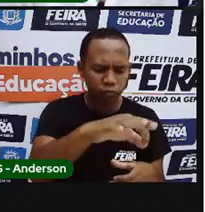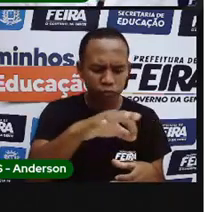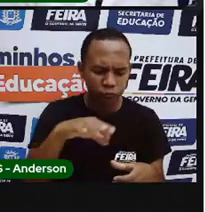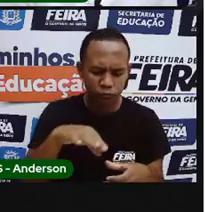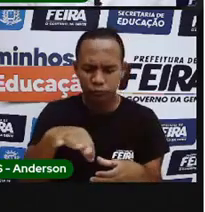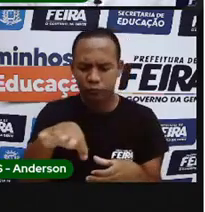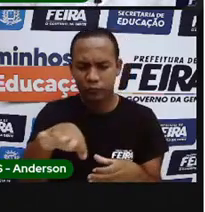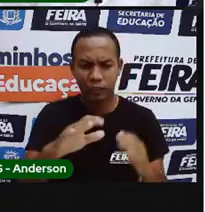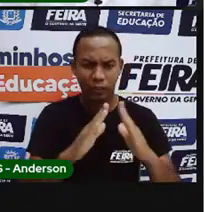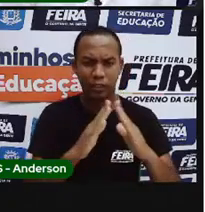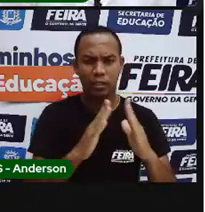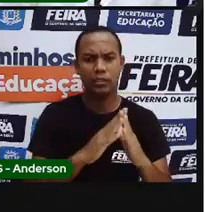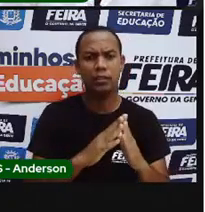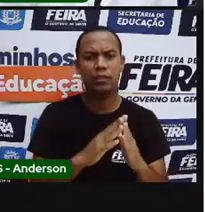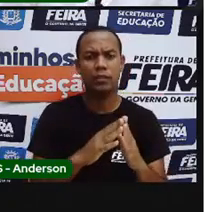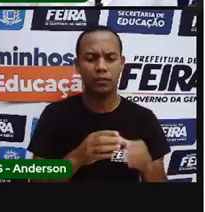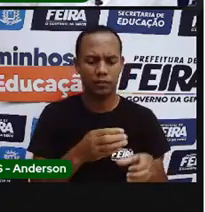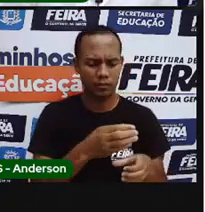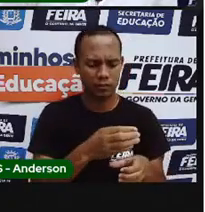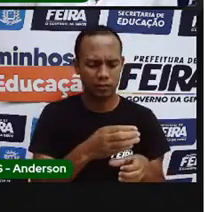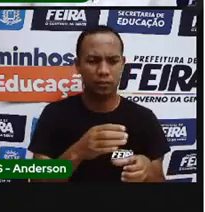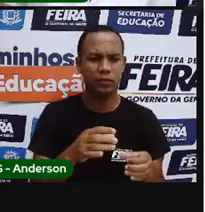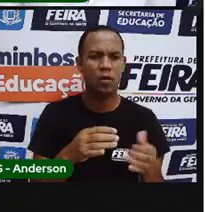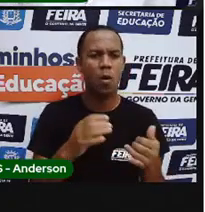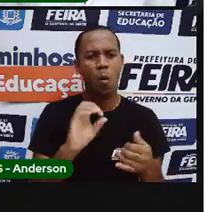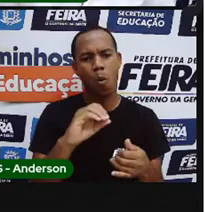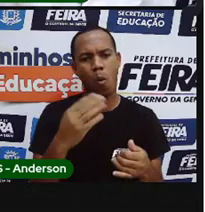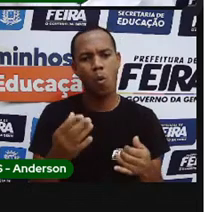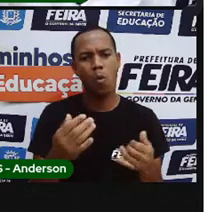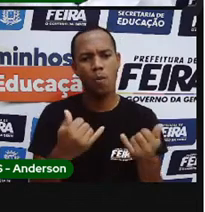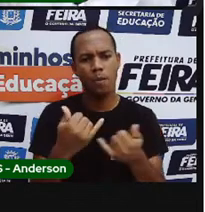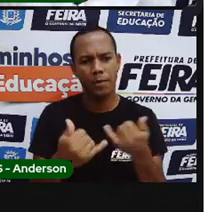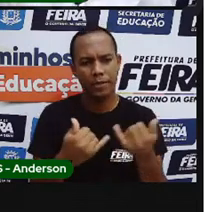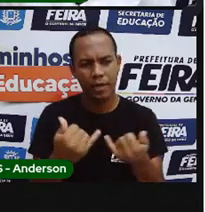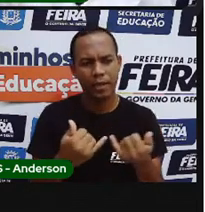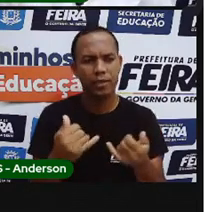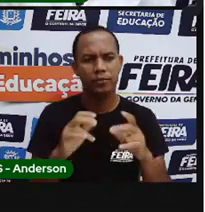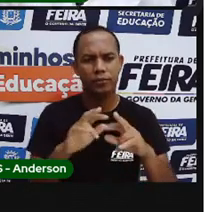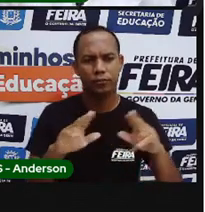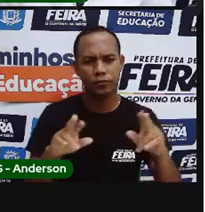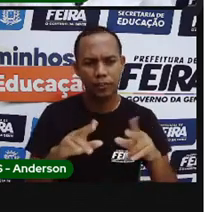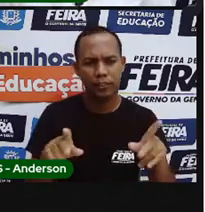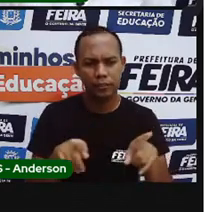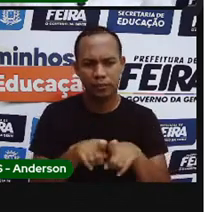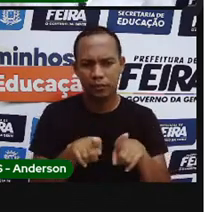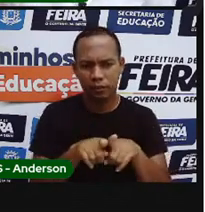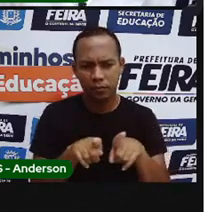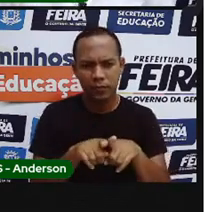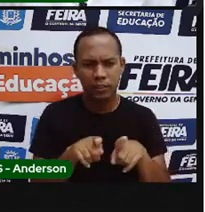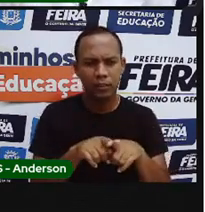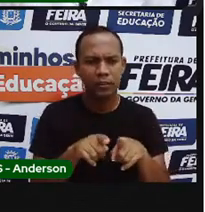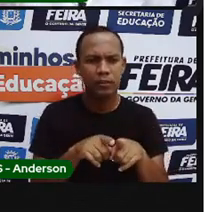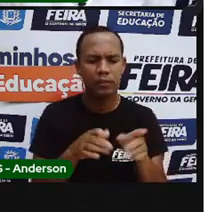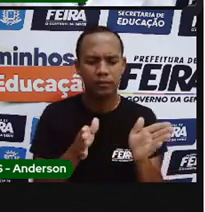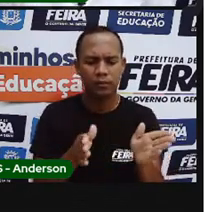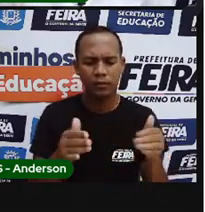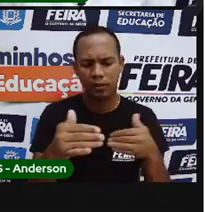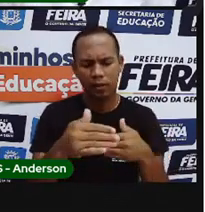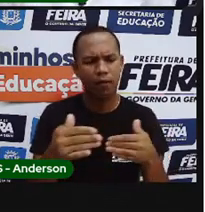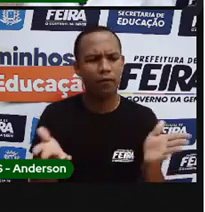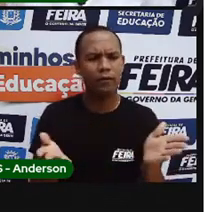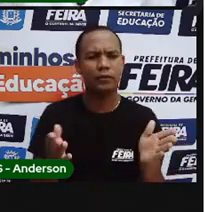brinquedos, gente, com vários utensílios. Olha, queriam para o quê? Com vários objetos, queriam para o lixo. Caixa, garrafa pet,